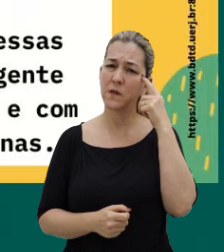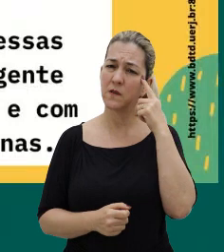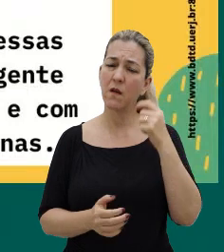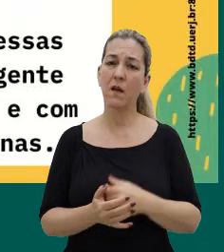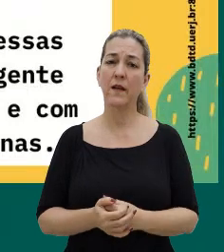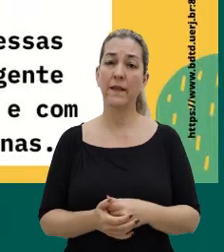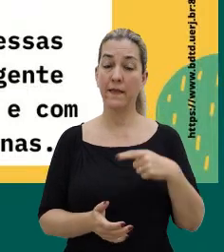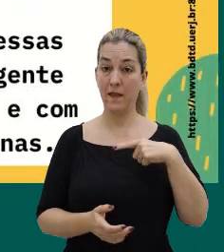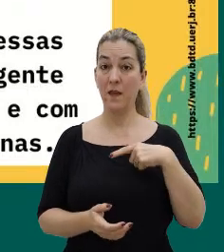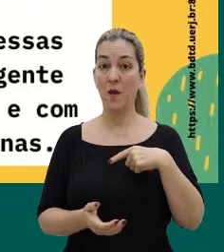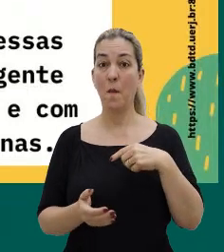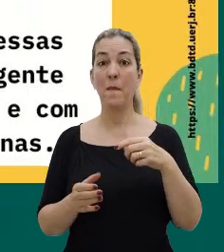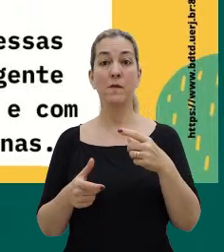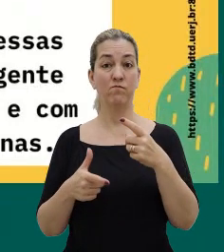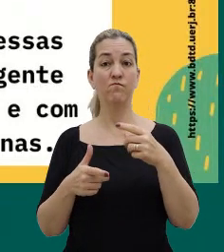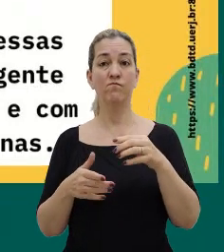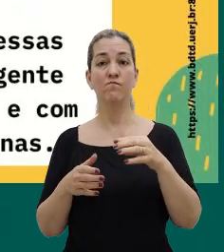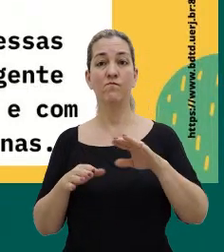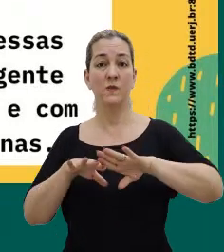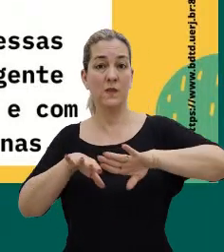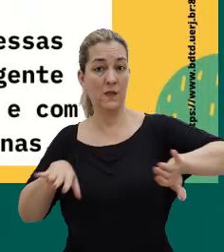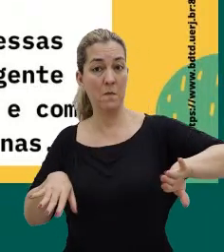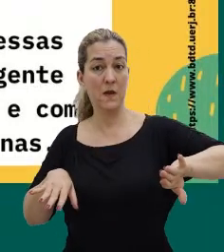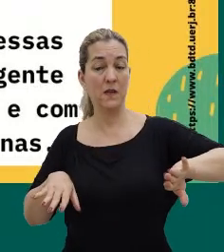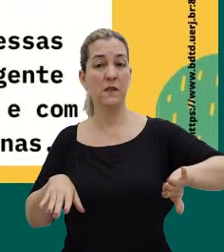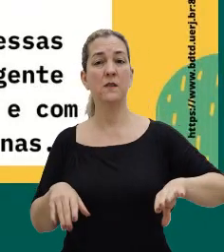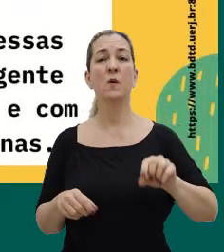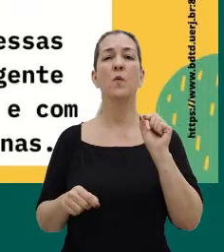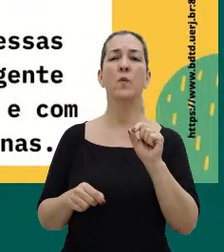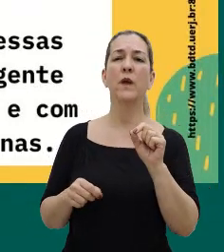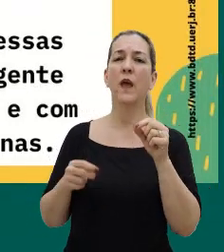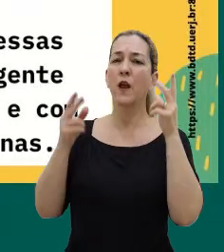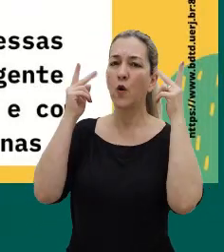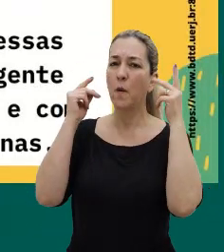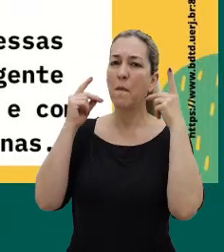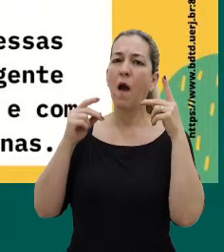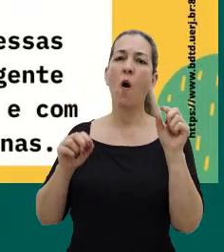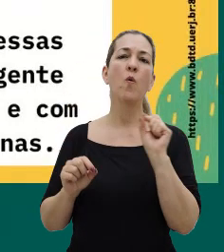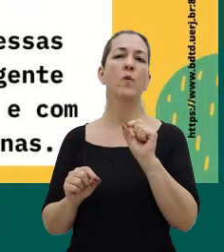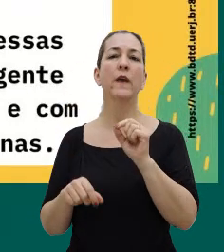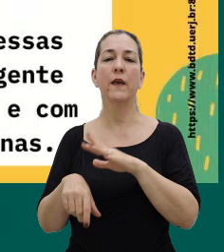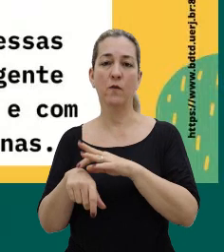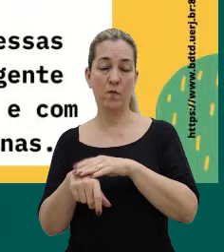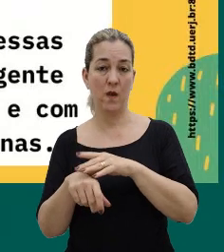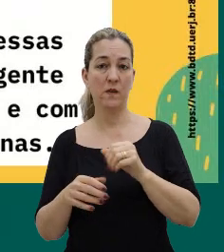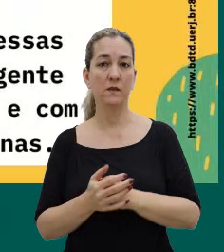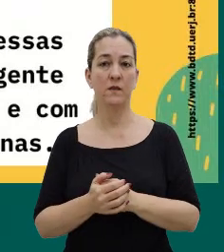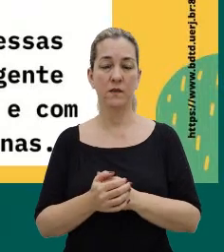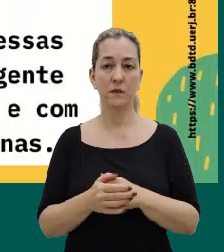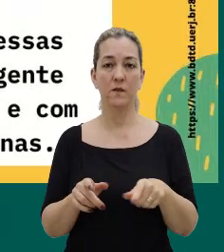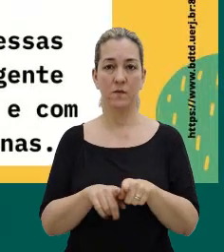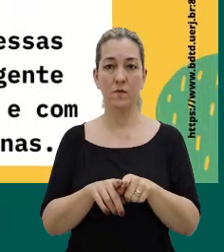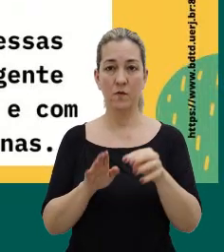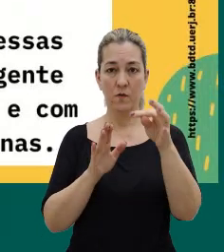tem uma certa divisão, né, entre o que é normal e o que é patológico, considerado dentro do contexto da loucura,